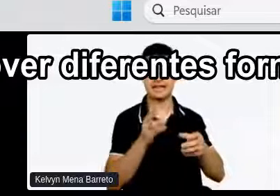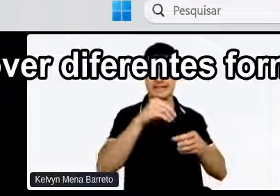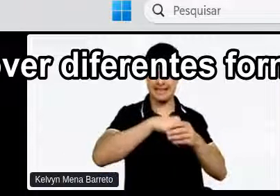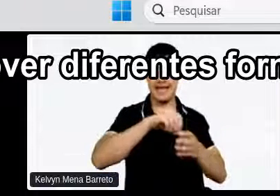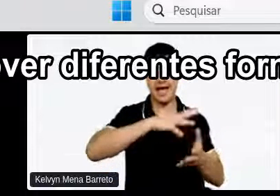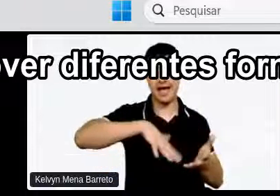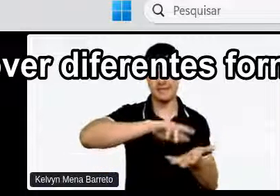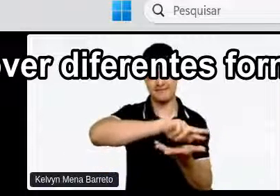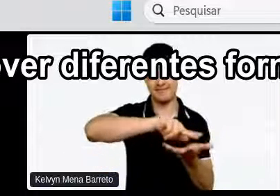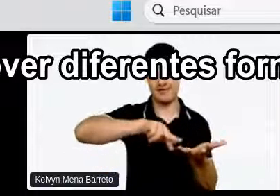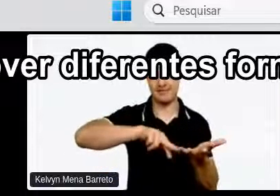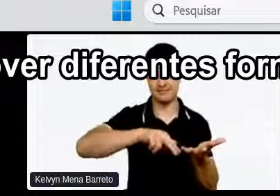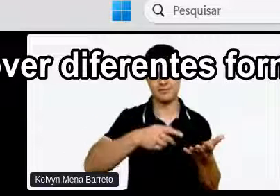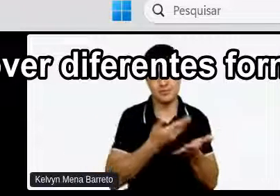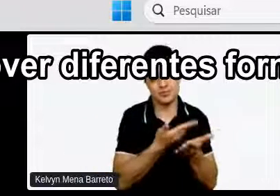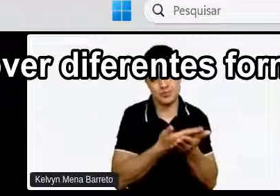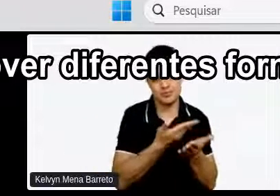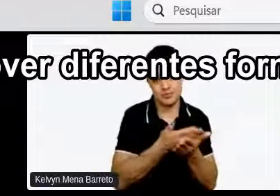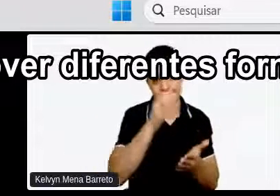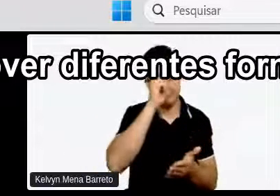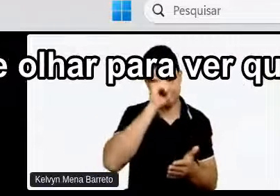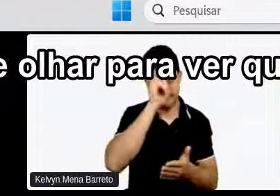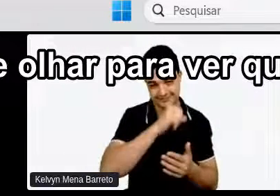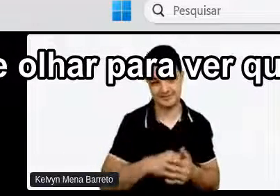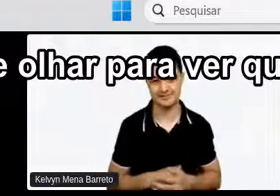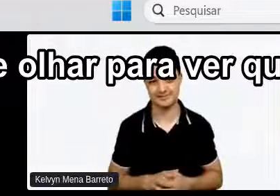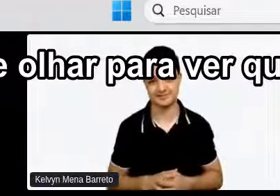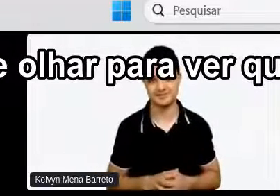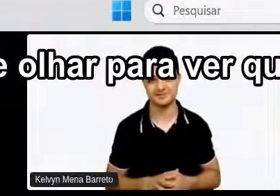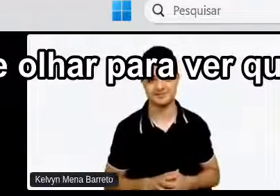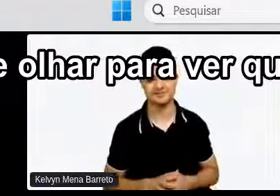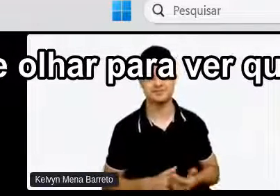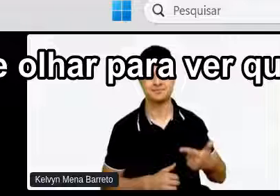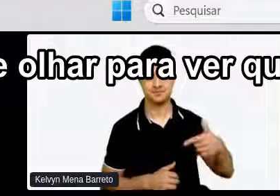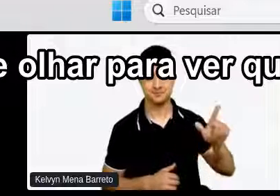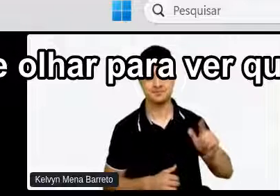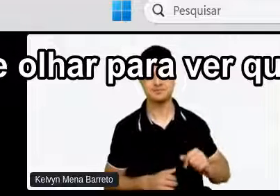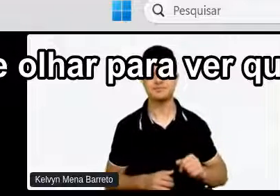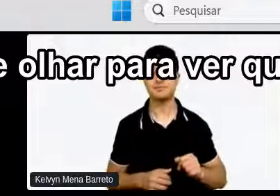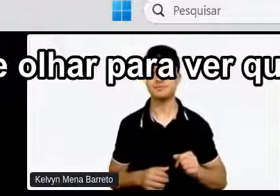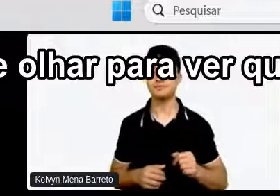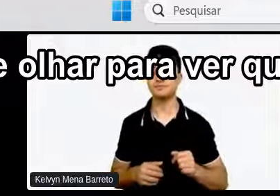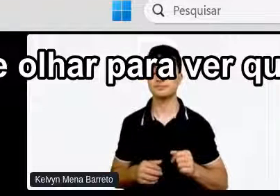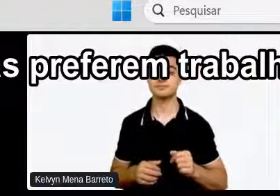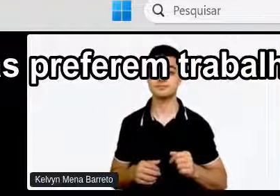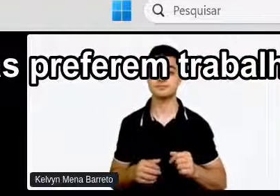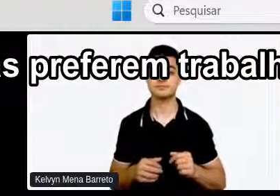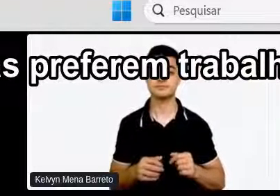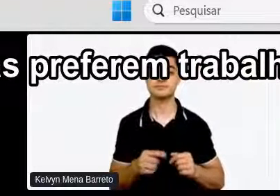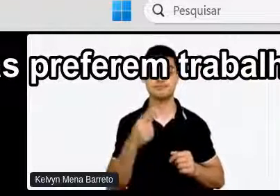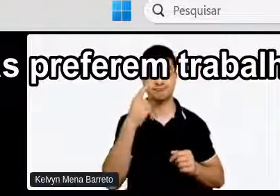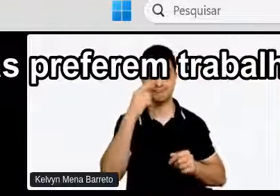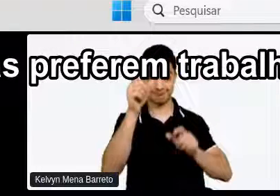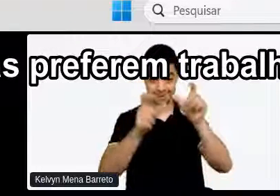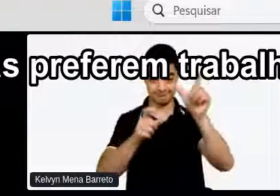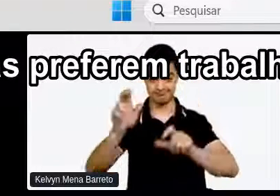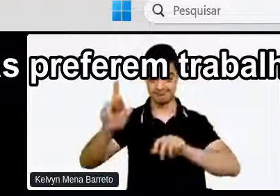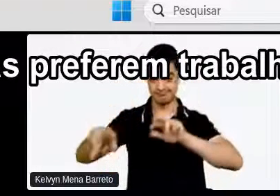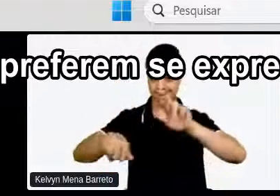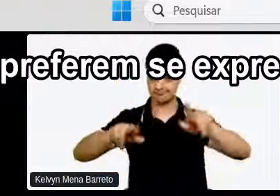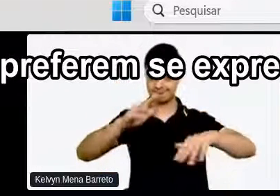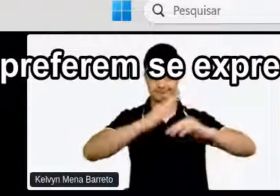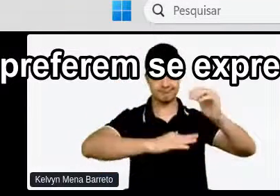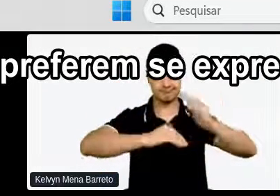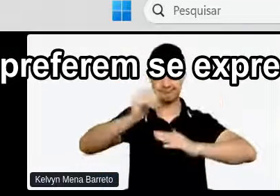Prever e prover Diferentes formas De expressão Dos talentos Abrir esse olhar Para ver que as pessoas São diferentes Elas